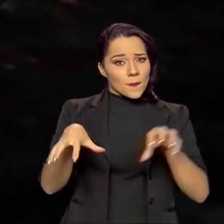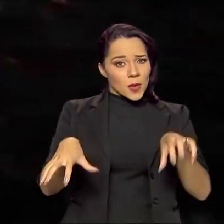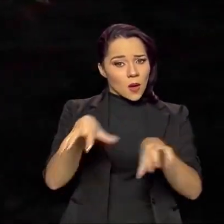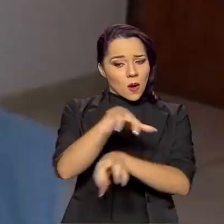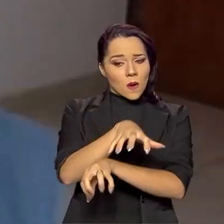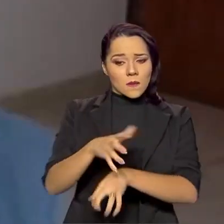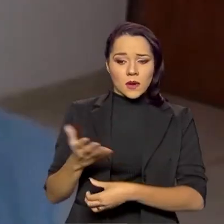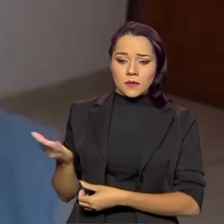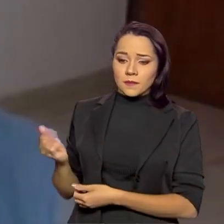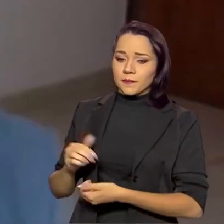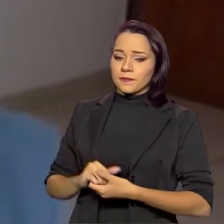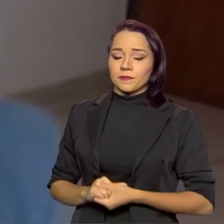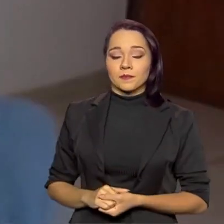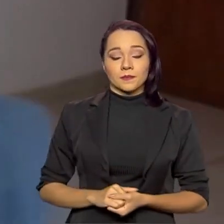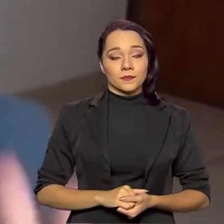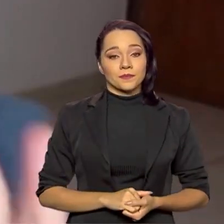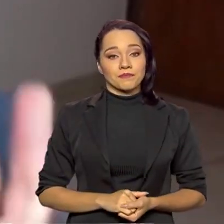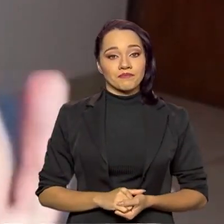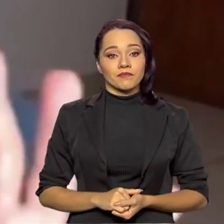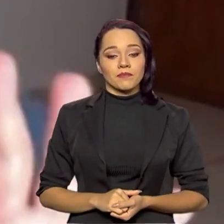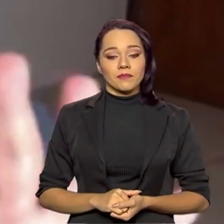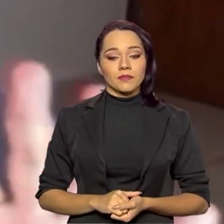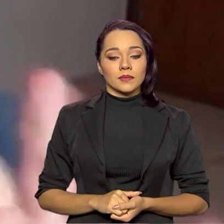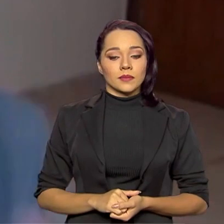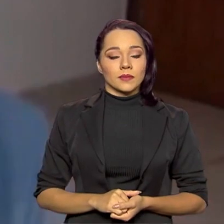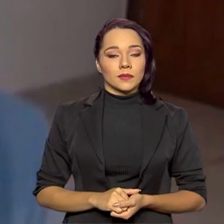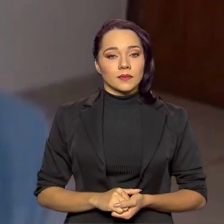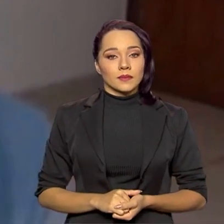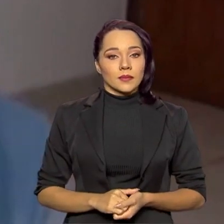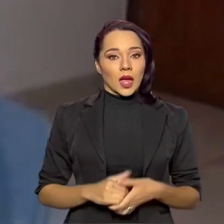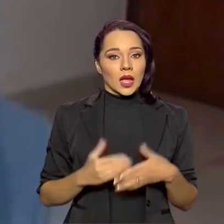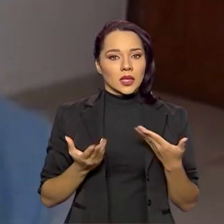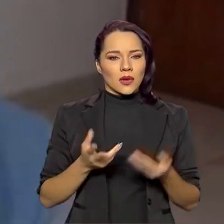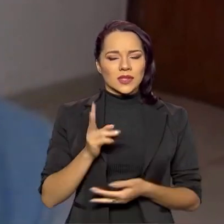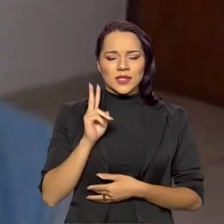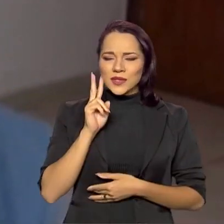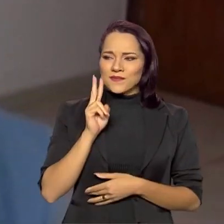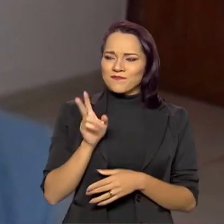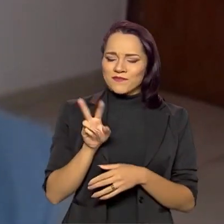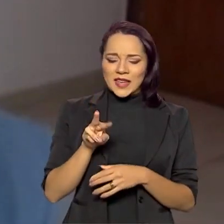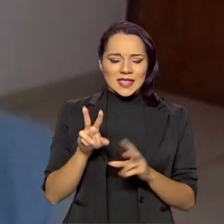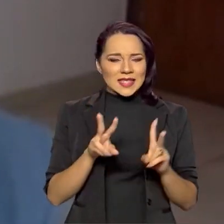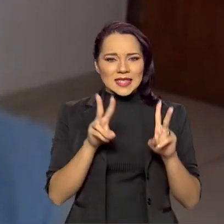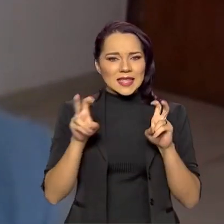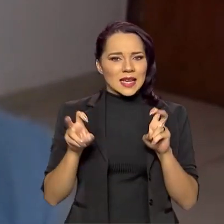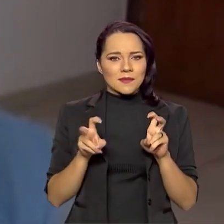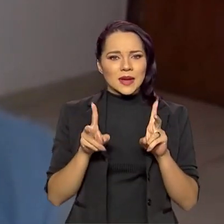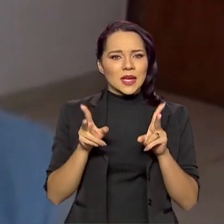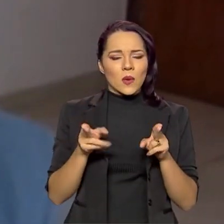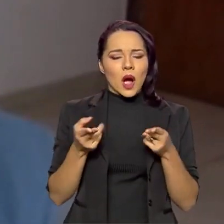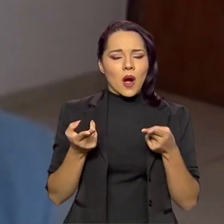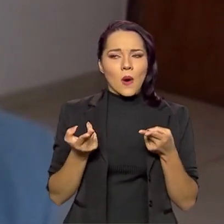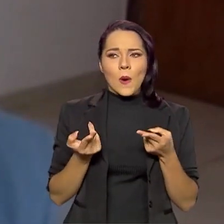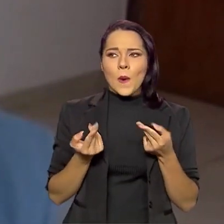A gente aborda essa questão como um grande